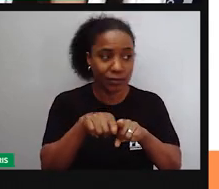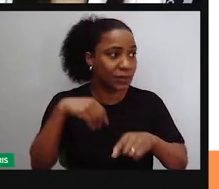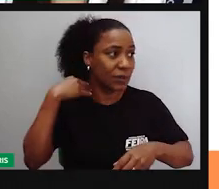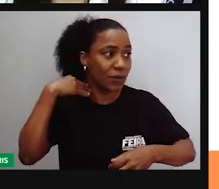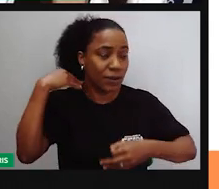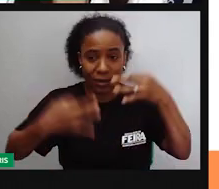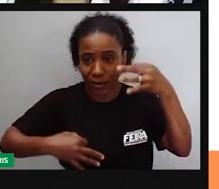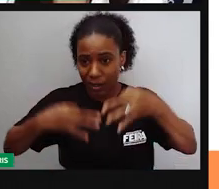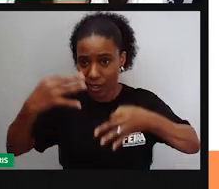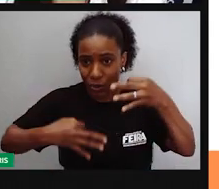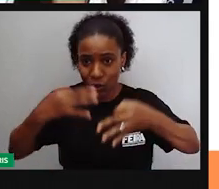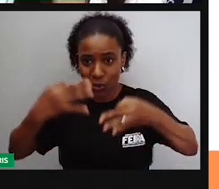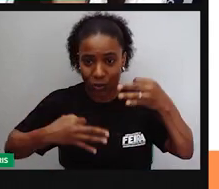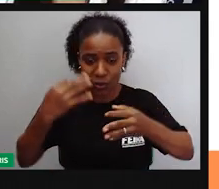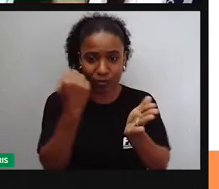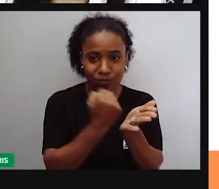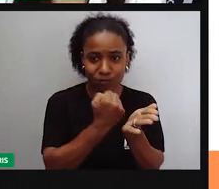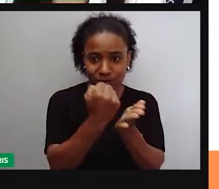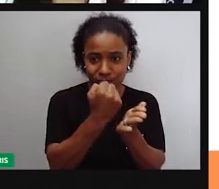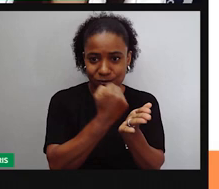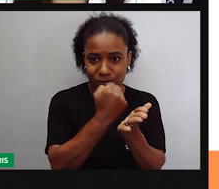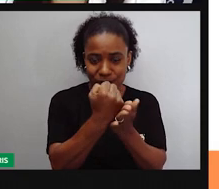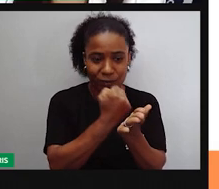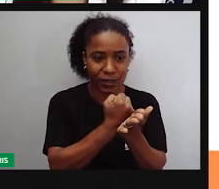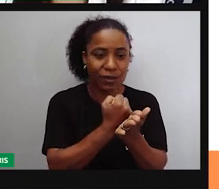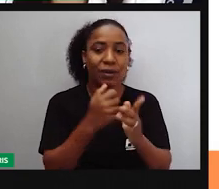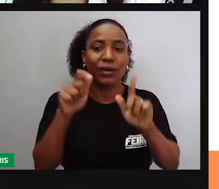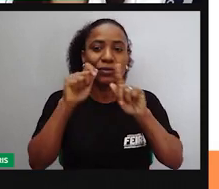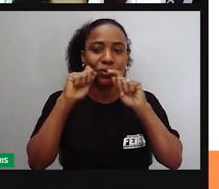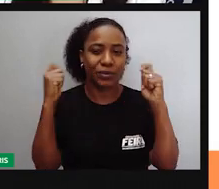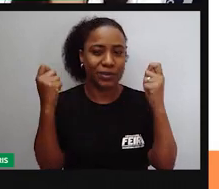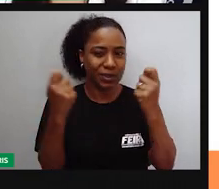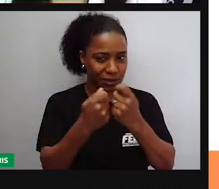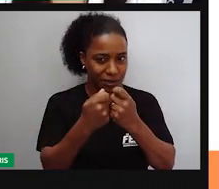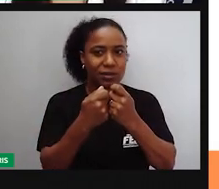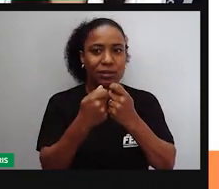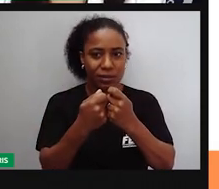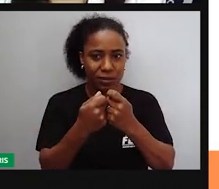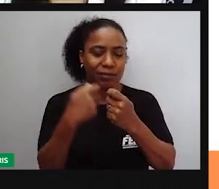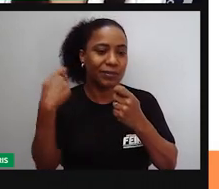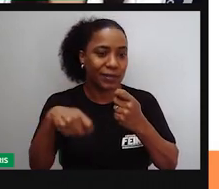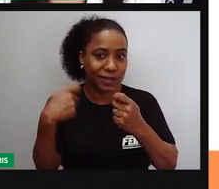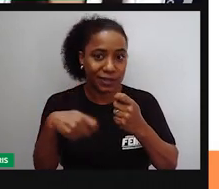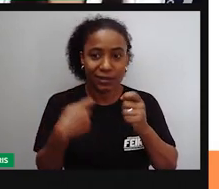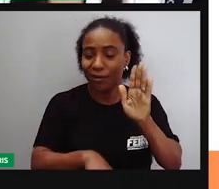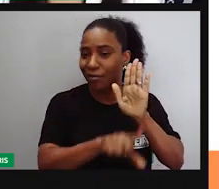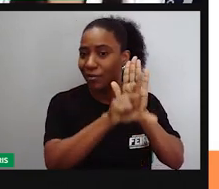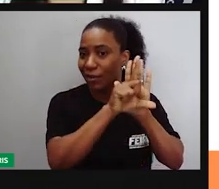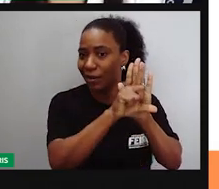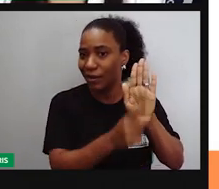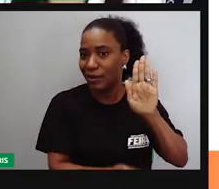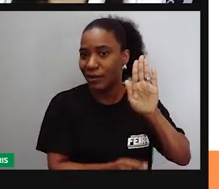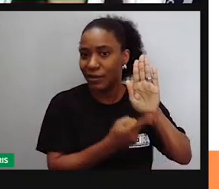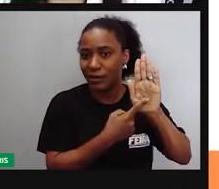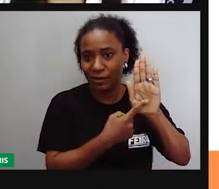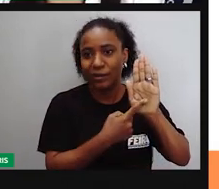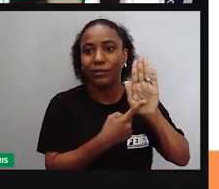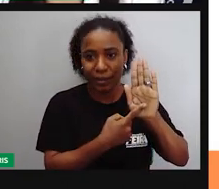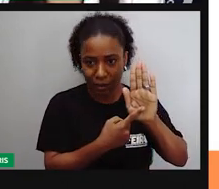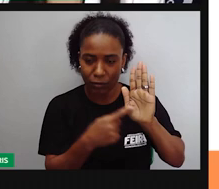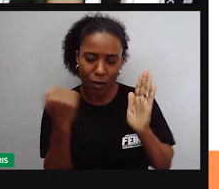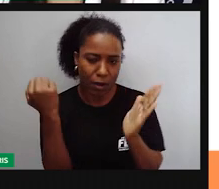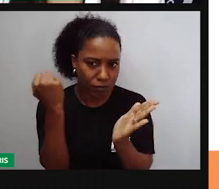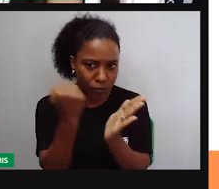precisa estar documentada. associação, ela só vai existir perante a lei, perante as autoridades,